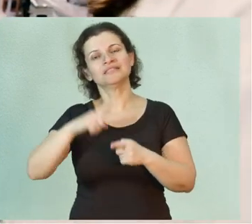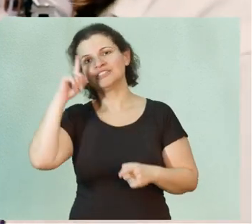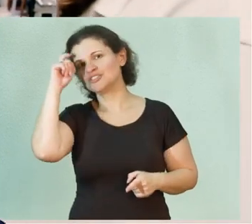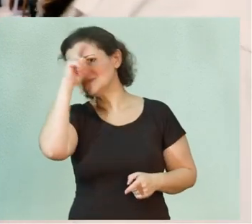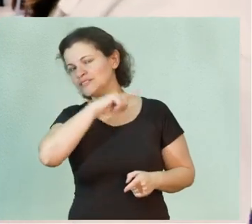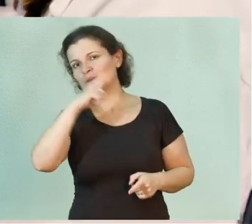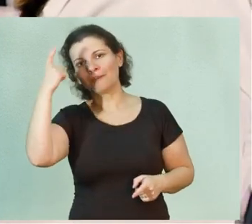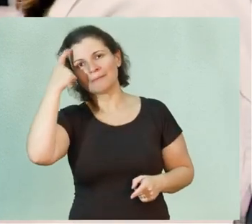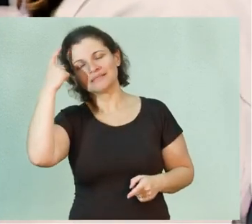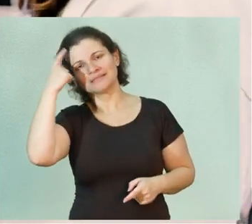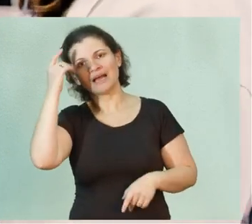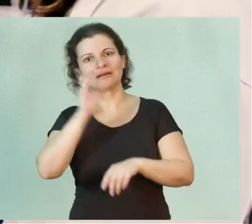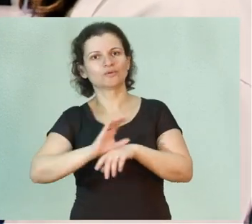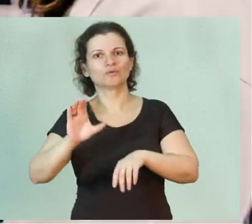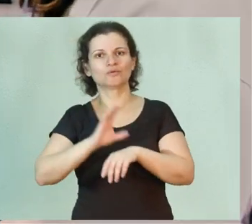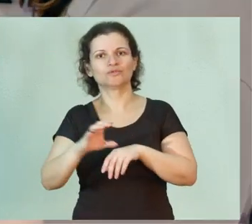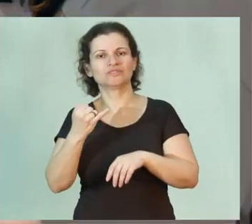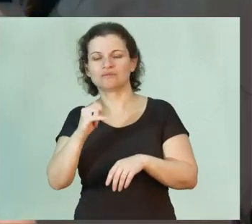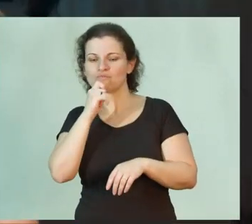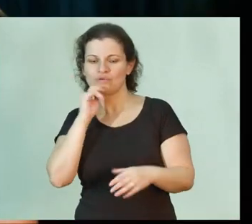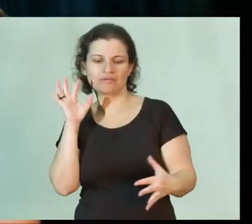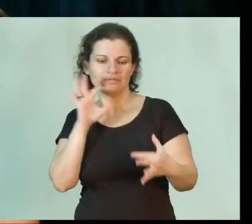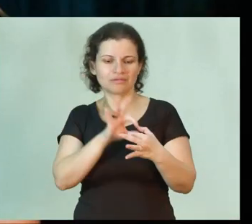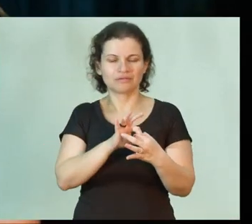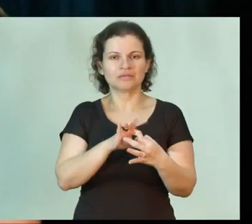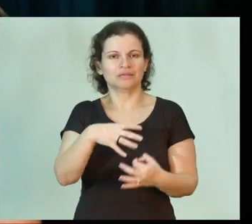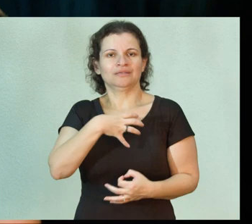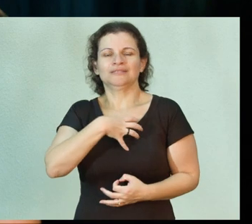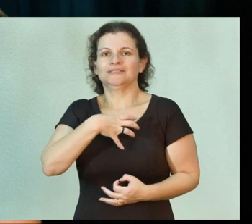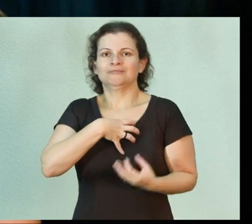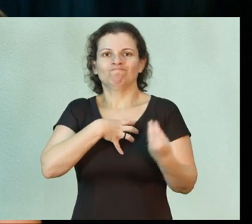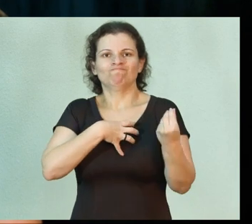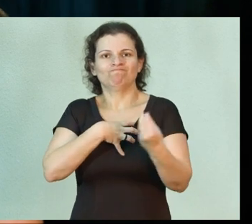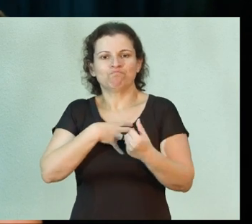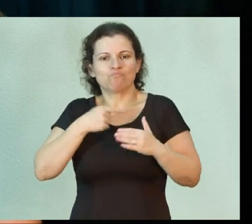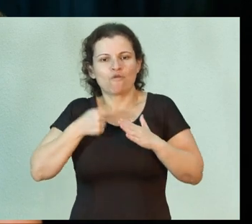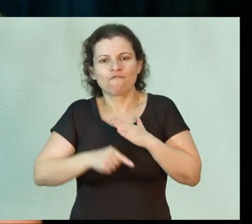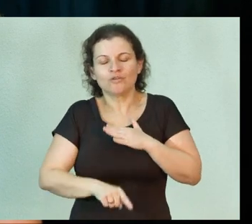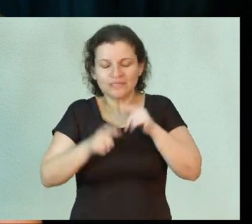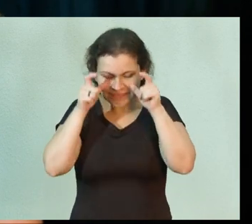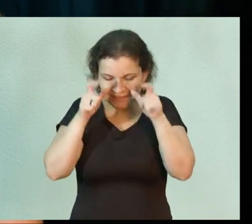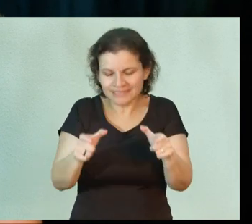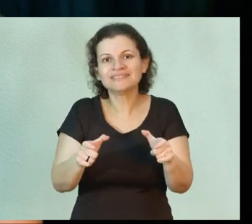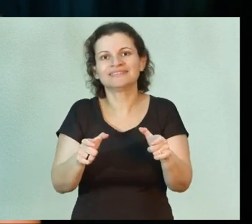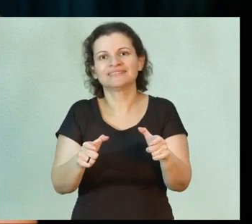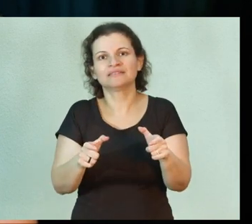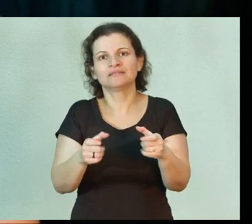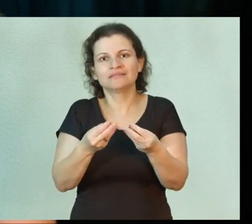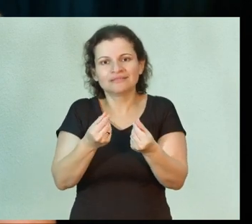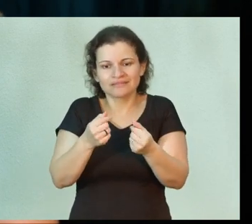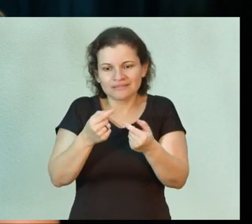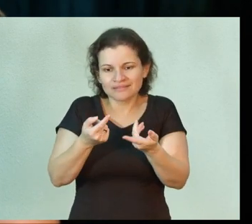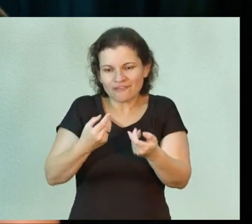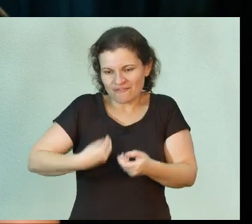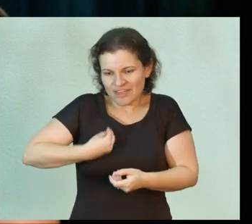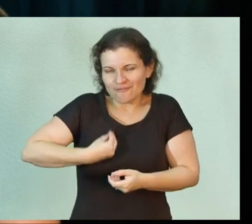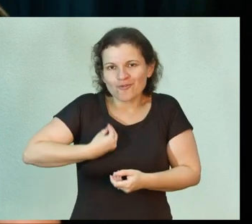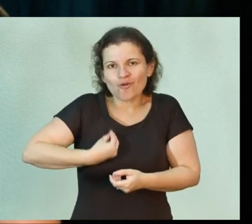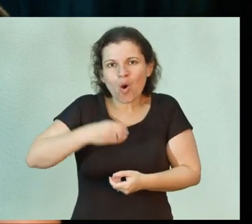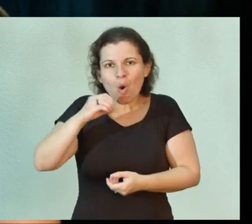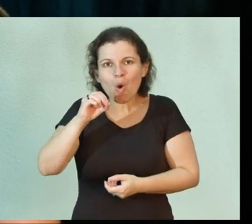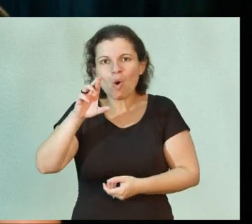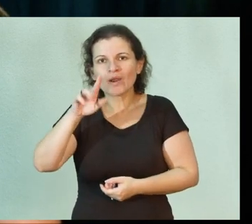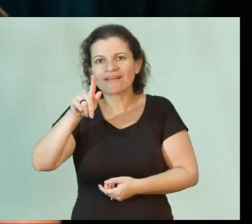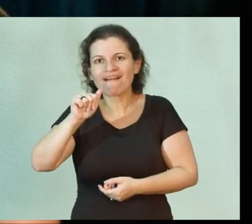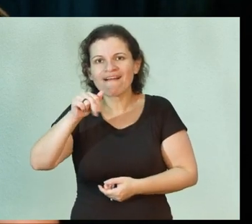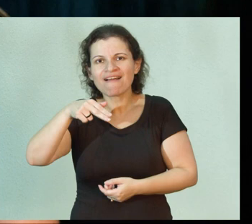pensar no curso sem associá-lo com esse sentimento de profundo interesse pelos organismos vivos. Então